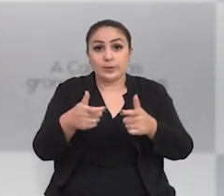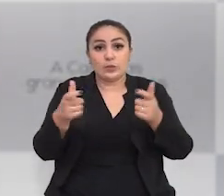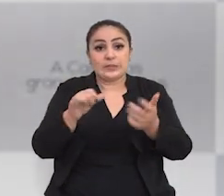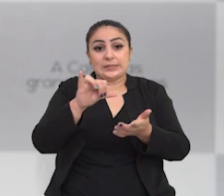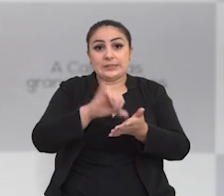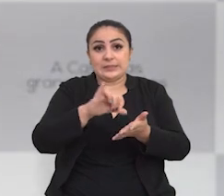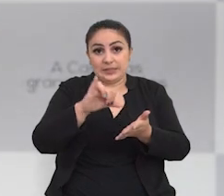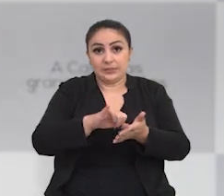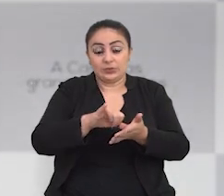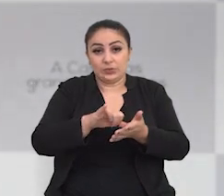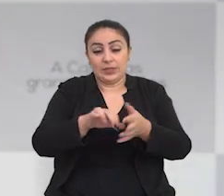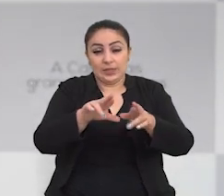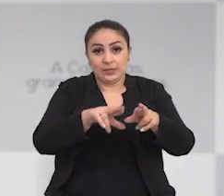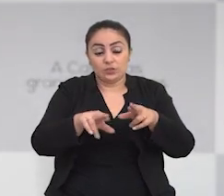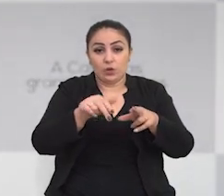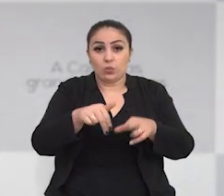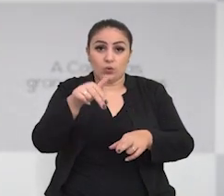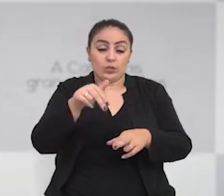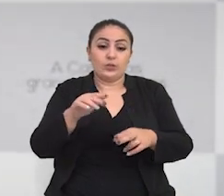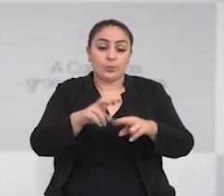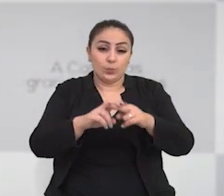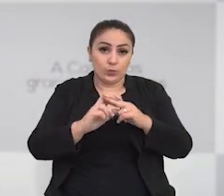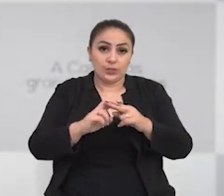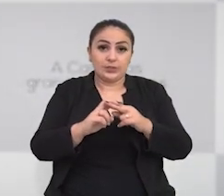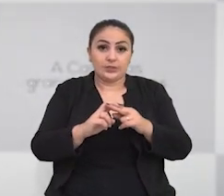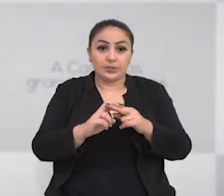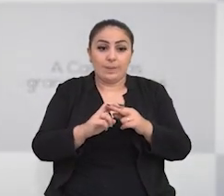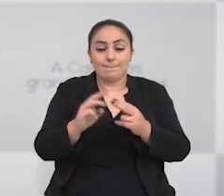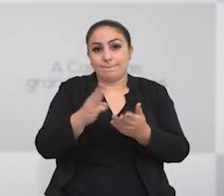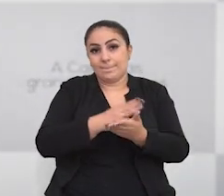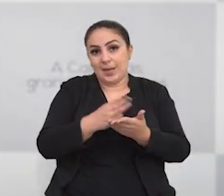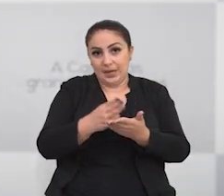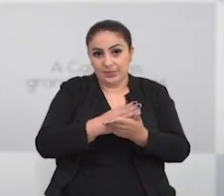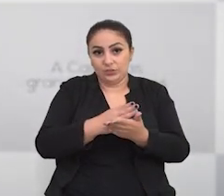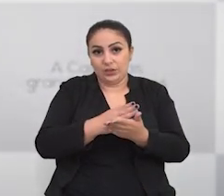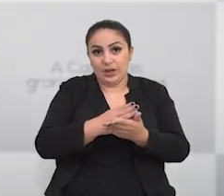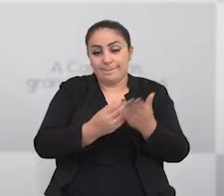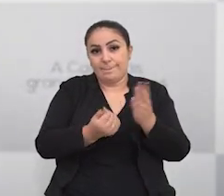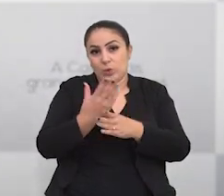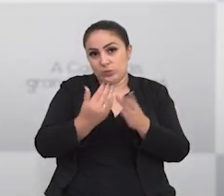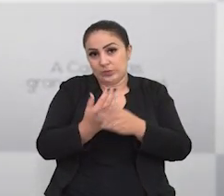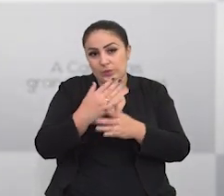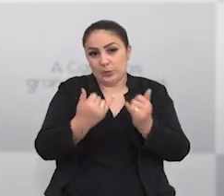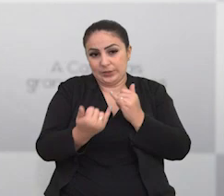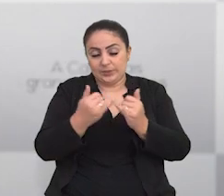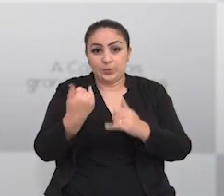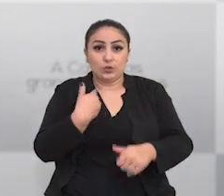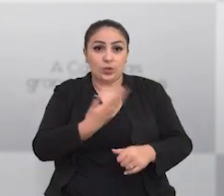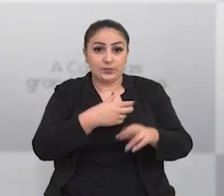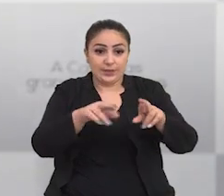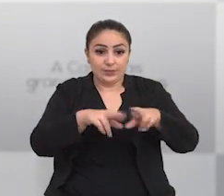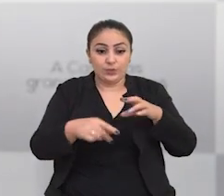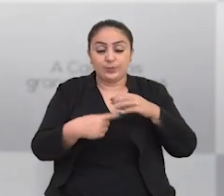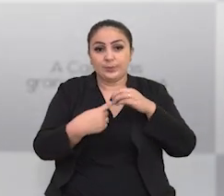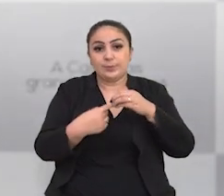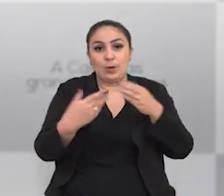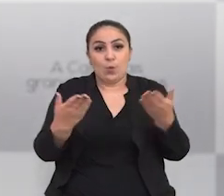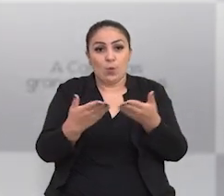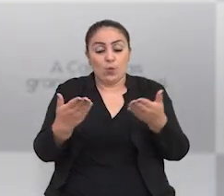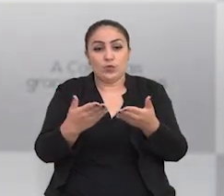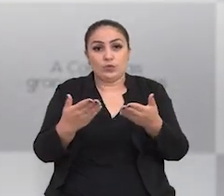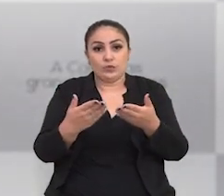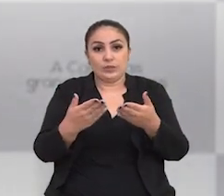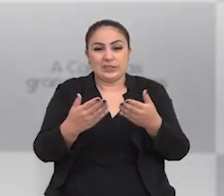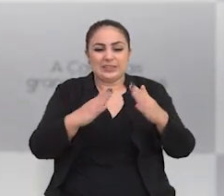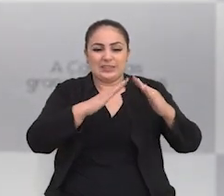maior centro consumidor da região norte. Então, a média pequena produção, por exemplo, a nossa região é predominante,